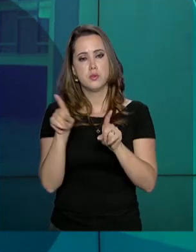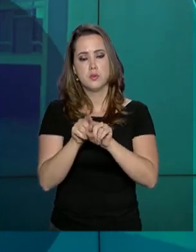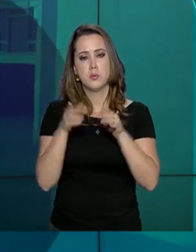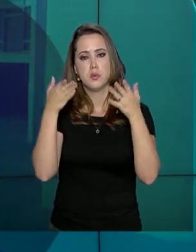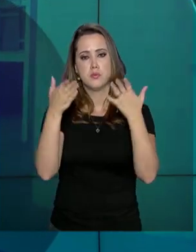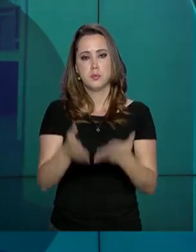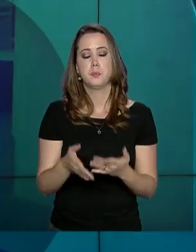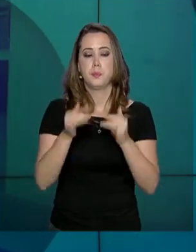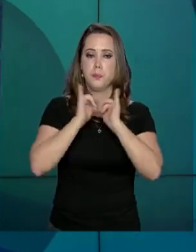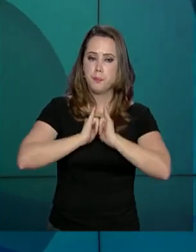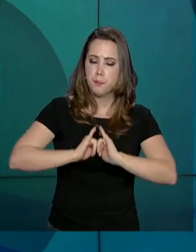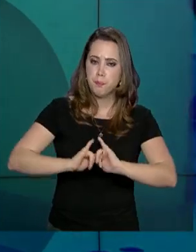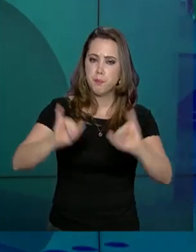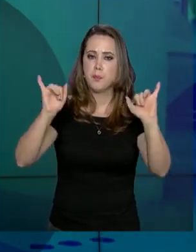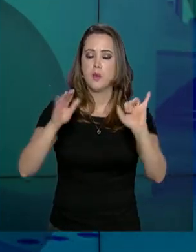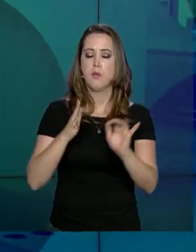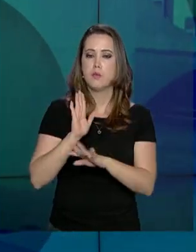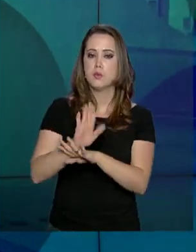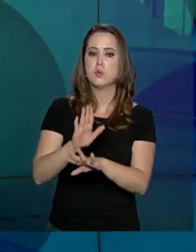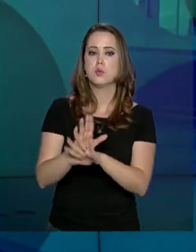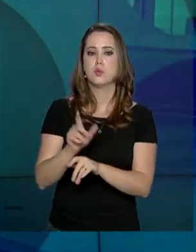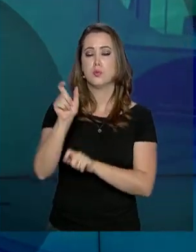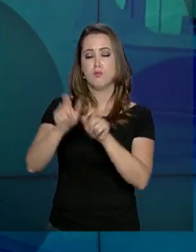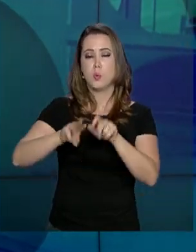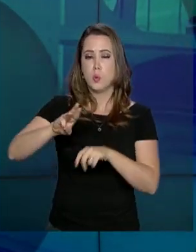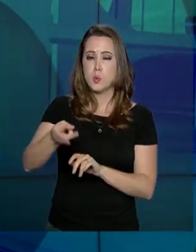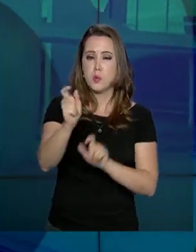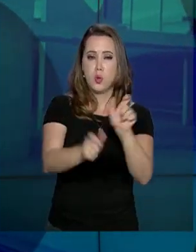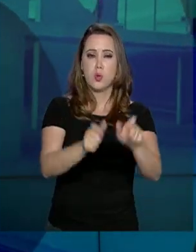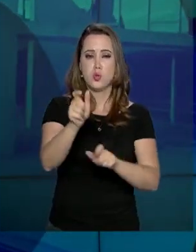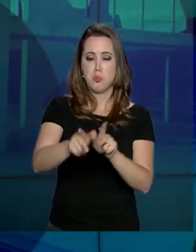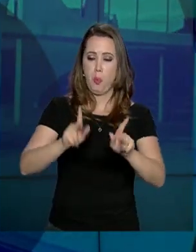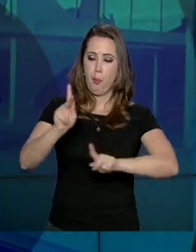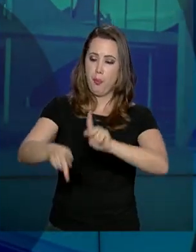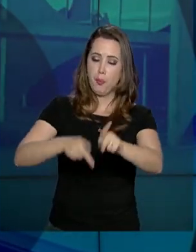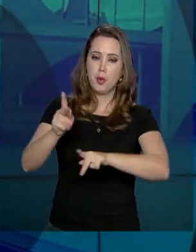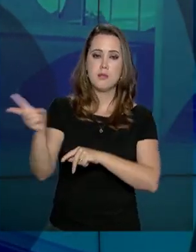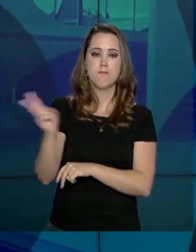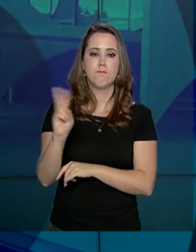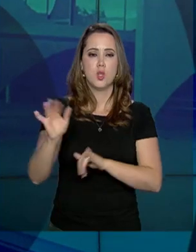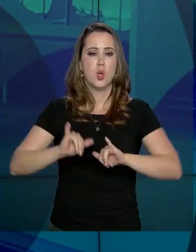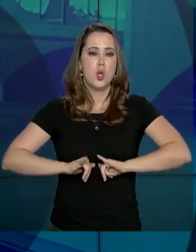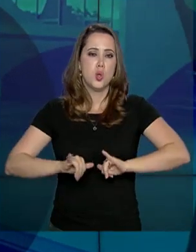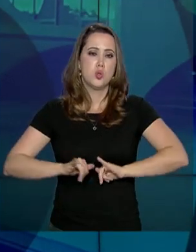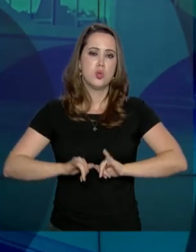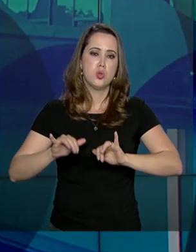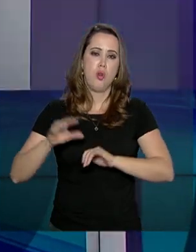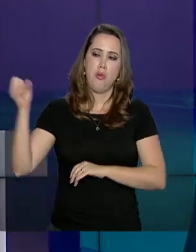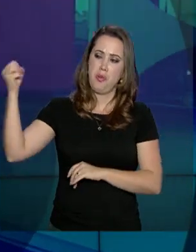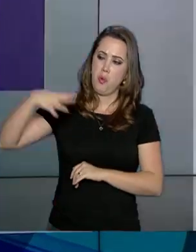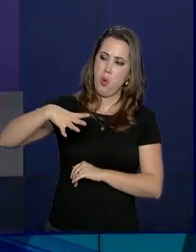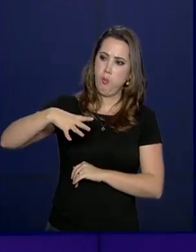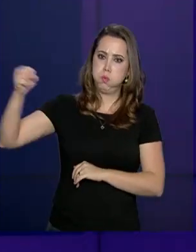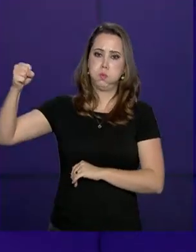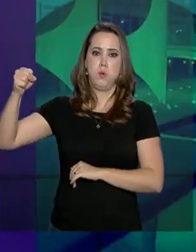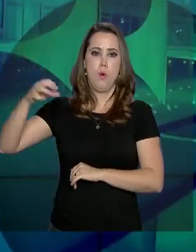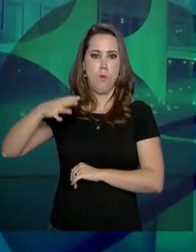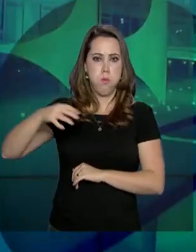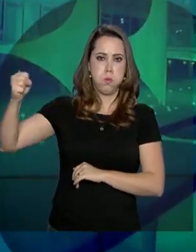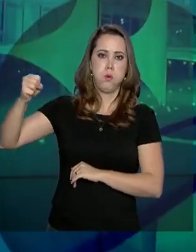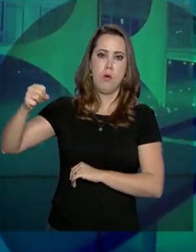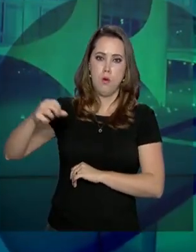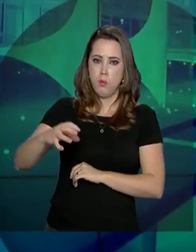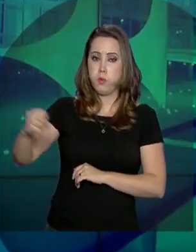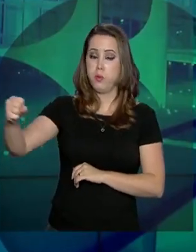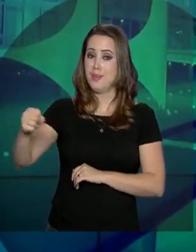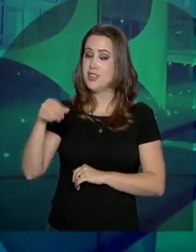faz parte, manifestam solidariedade com os milhões de venezuelanos que sofrem com um apagão há mais de três dias. Até